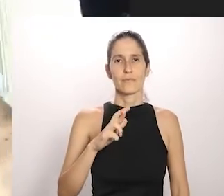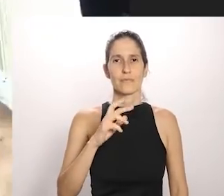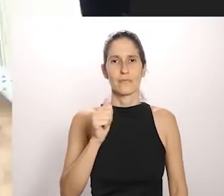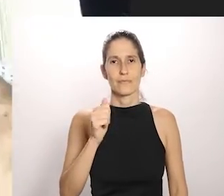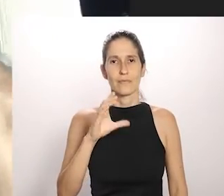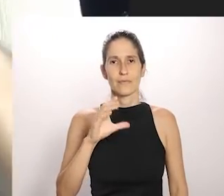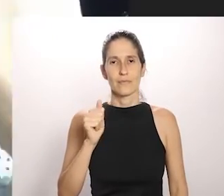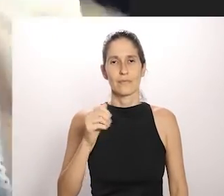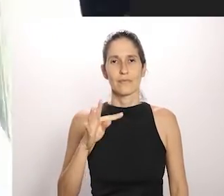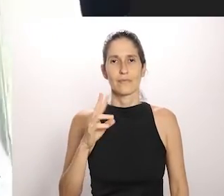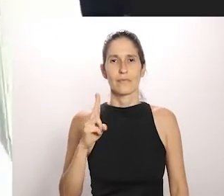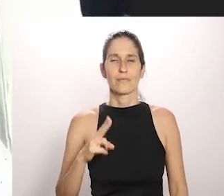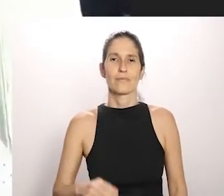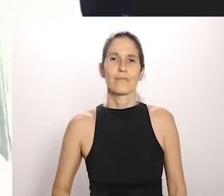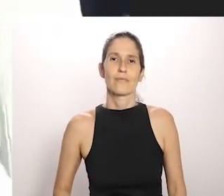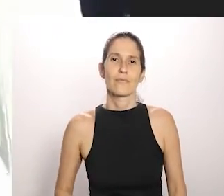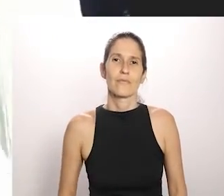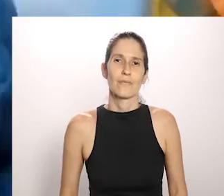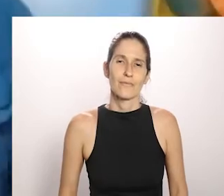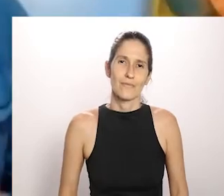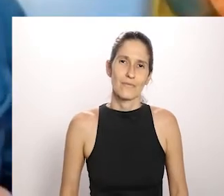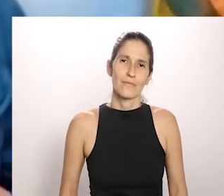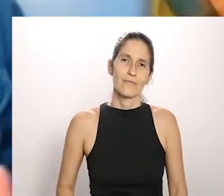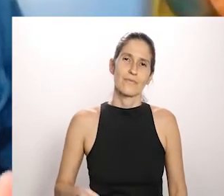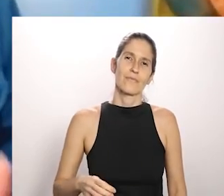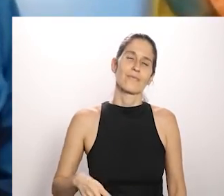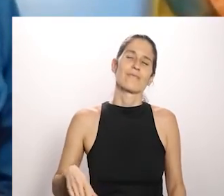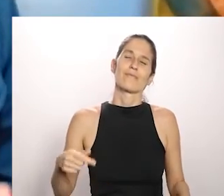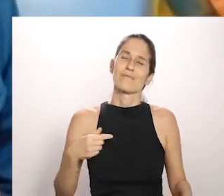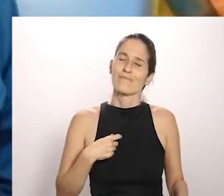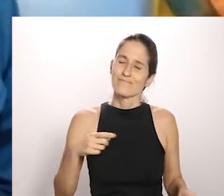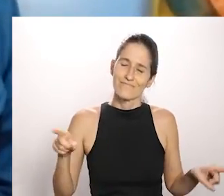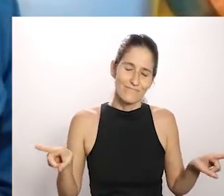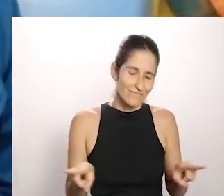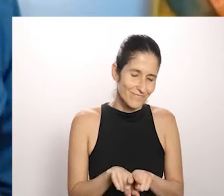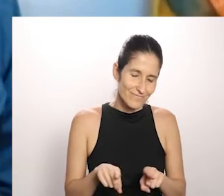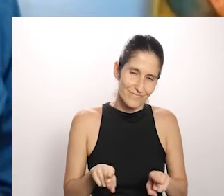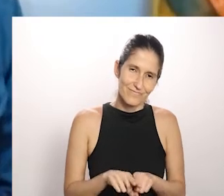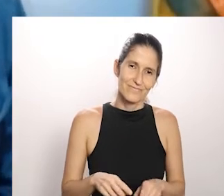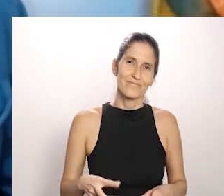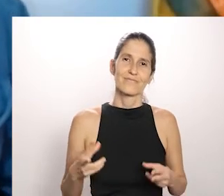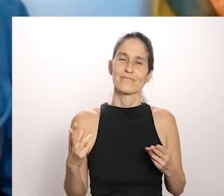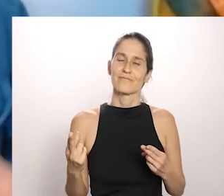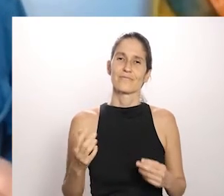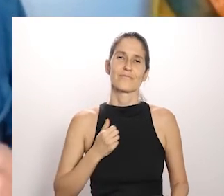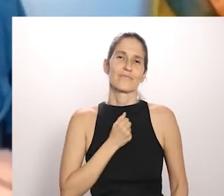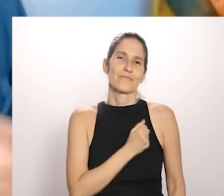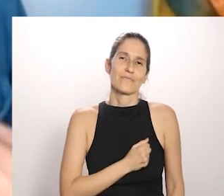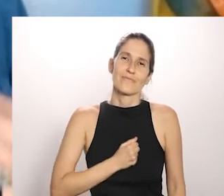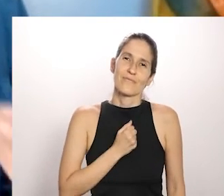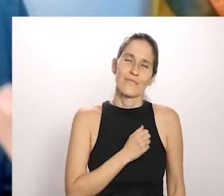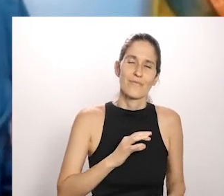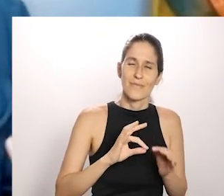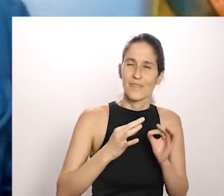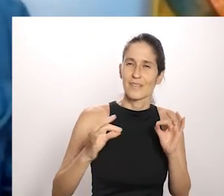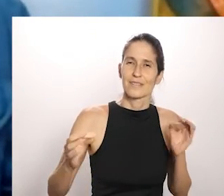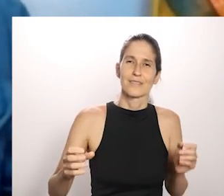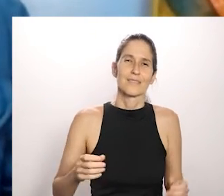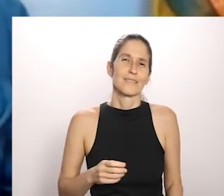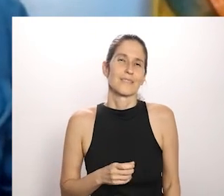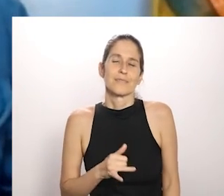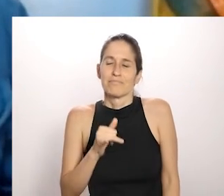Rural. É isso aí. Mas se eu eu estou igual que a distância me